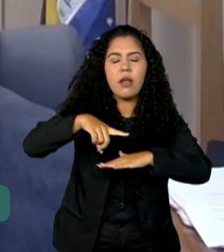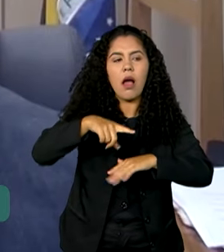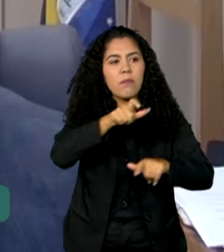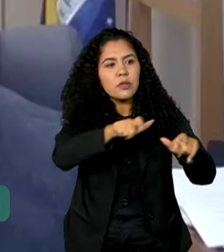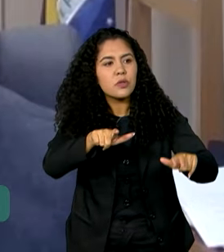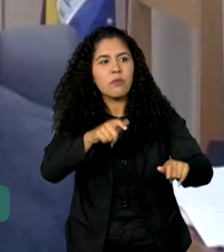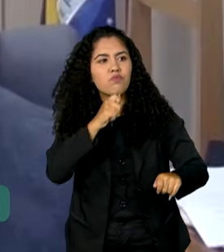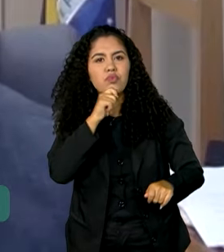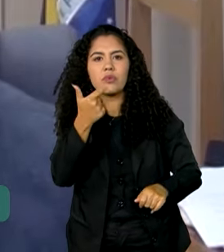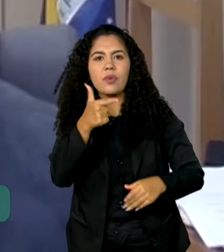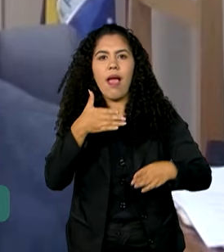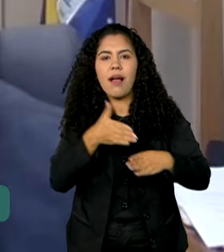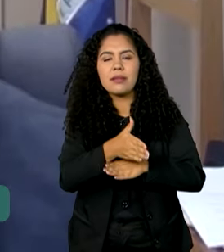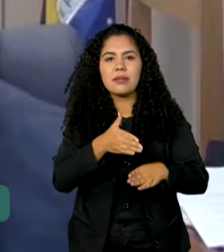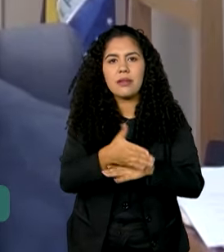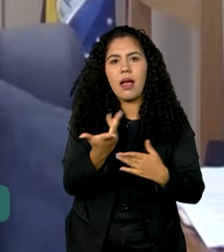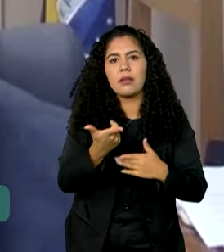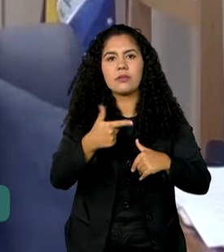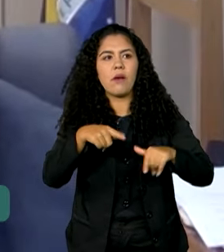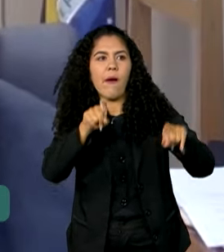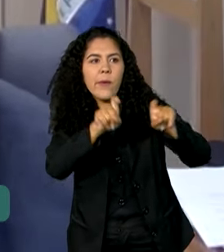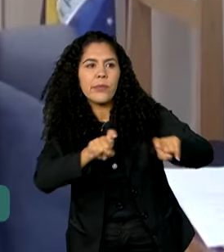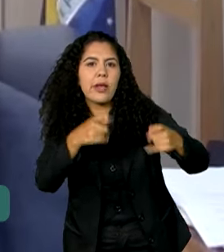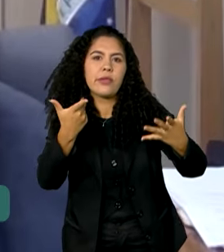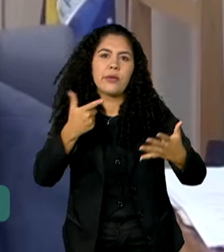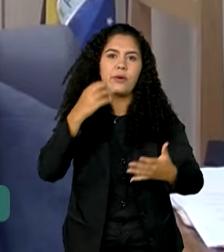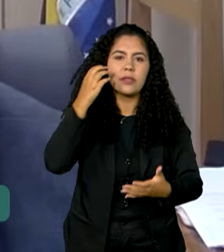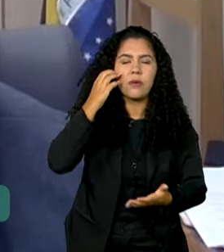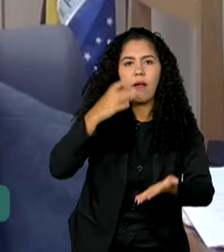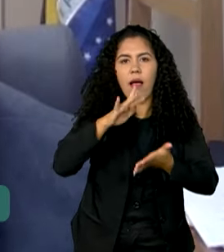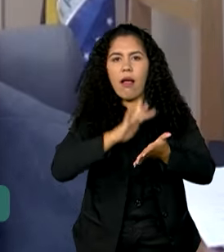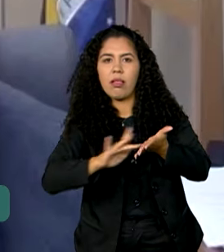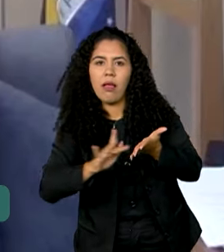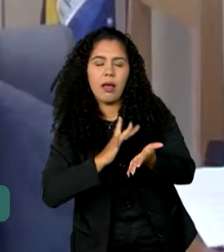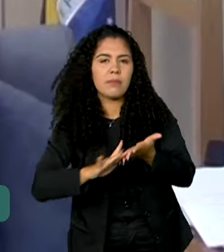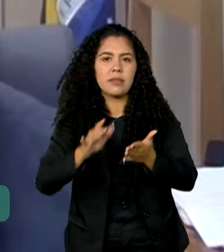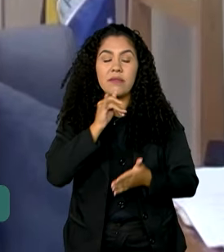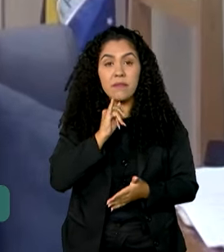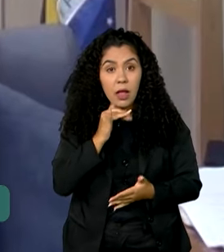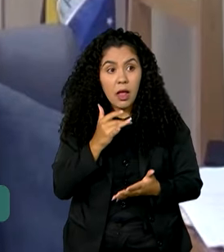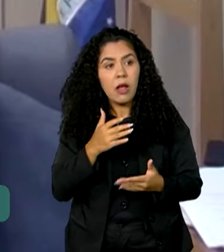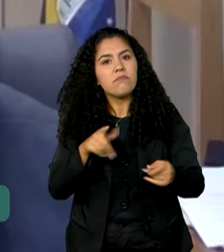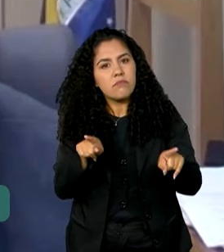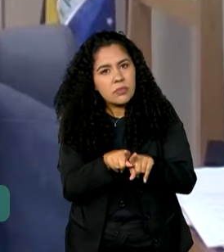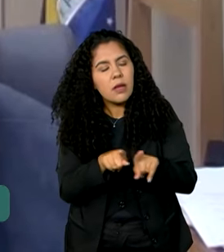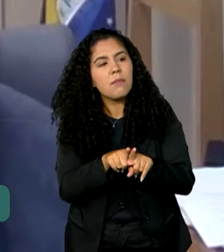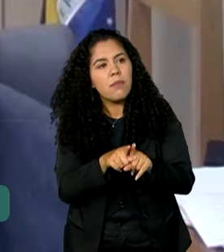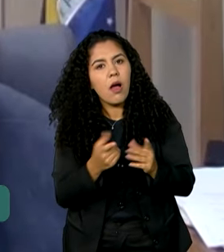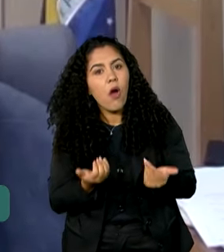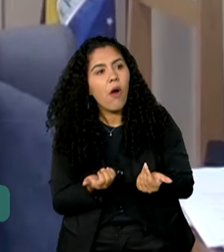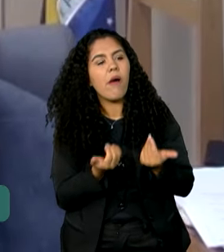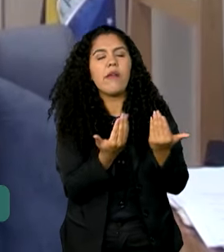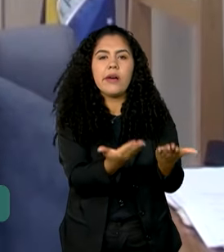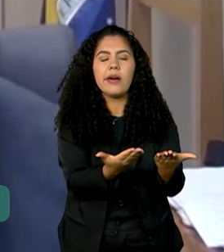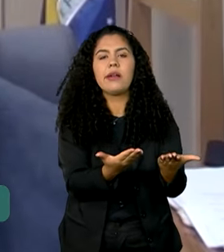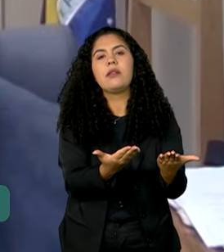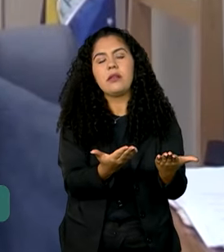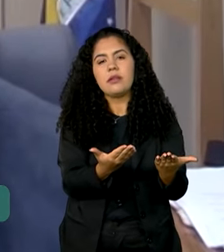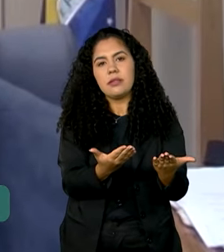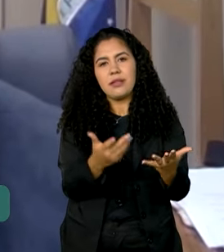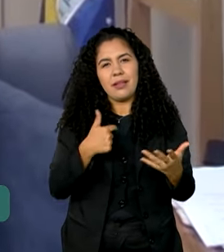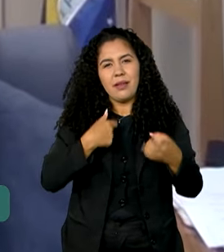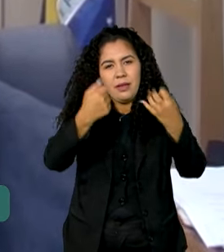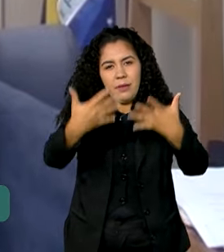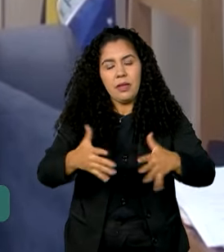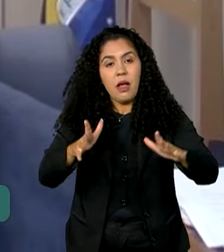a dispositivos. Quando a gente coloca o letramento digital, adiciona também uma camada muito importante, como eu falei,